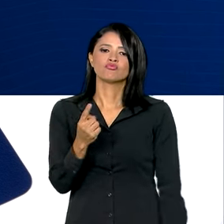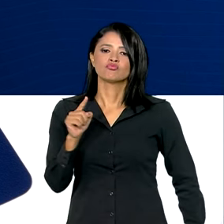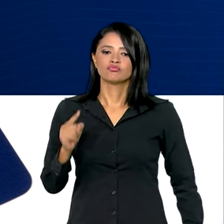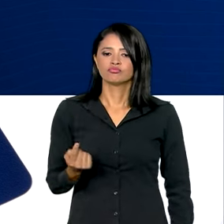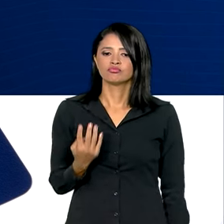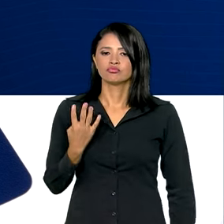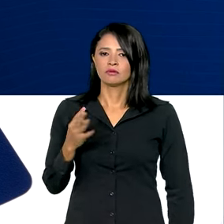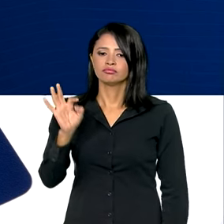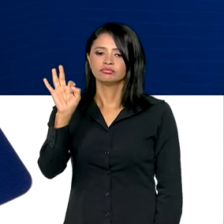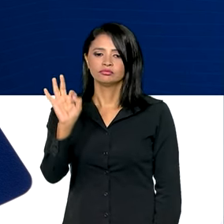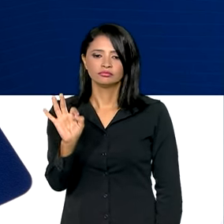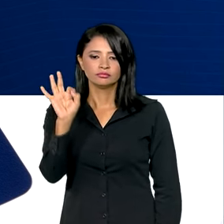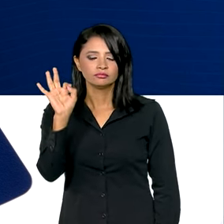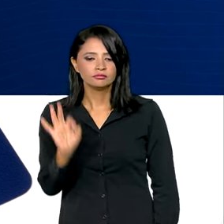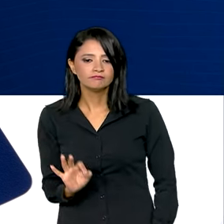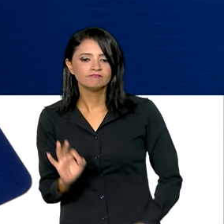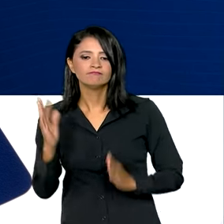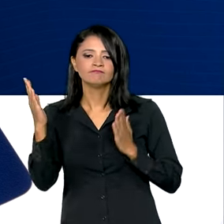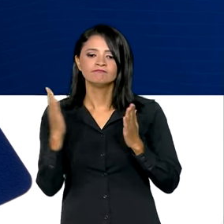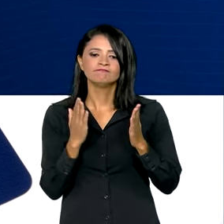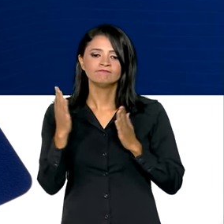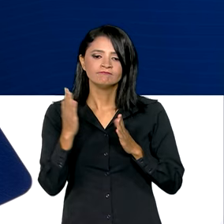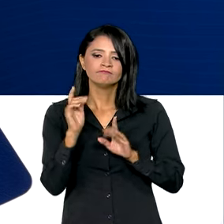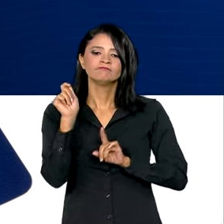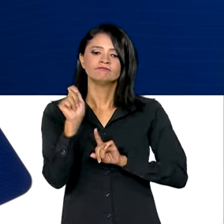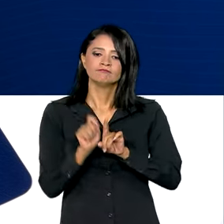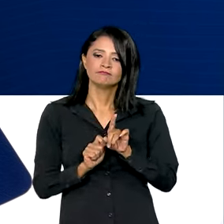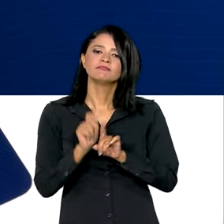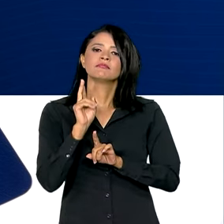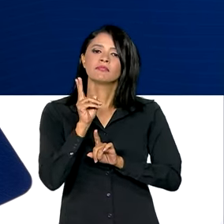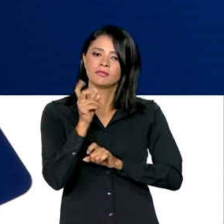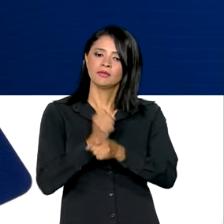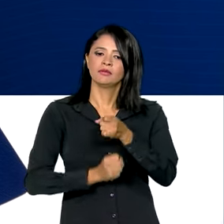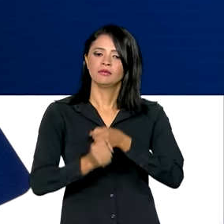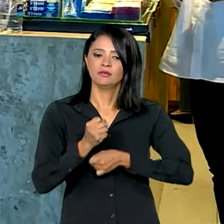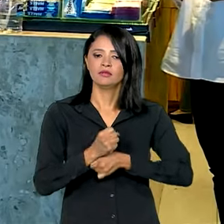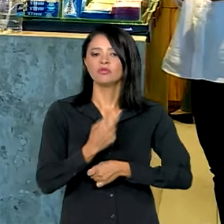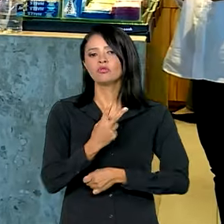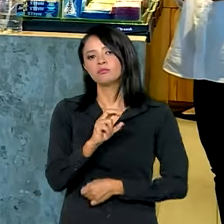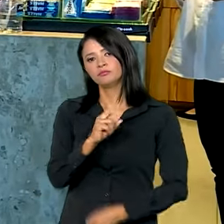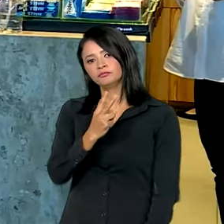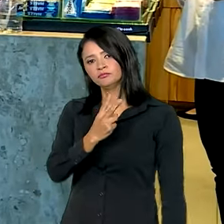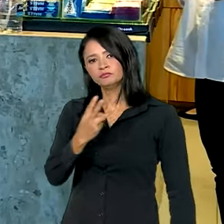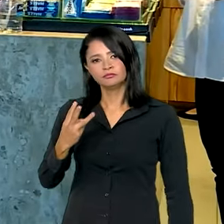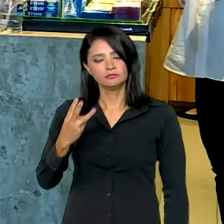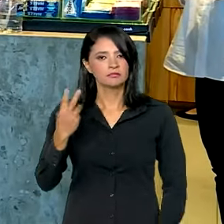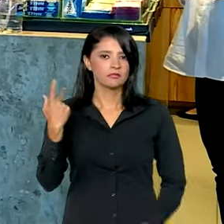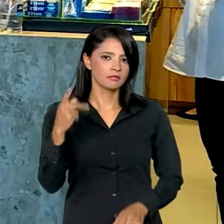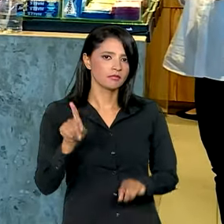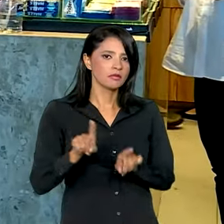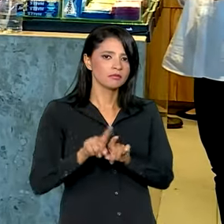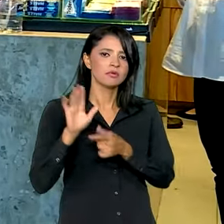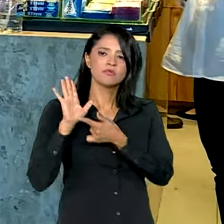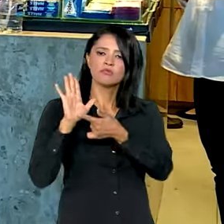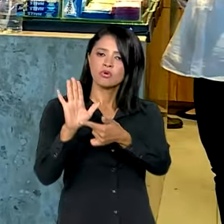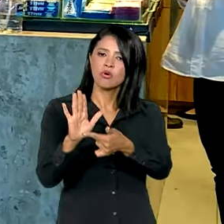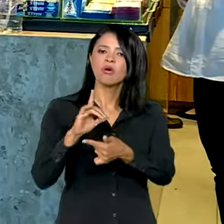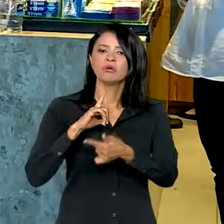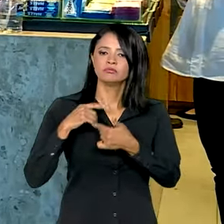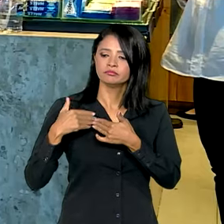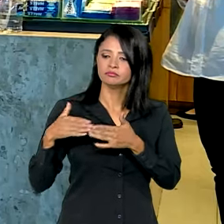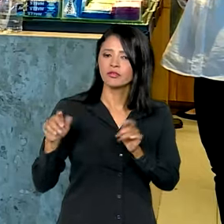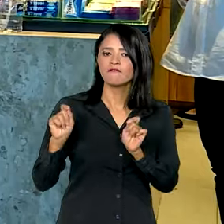,4% em comparação ao mesmo mês de 2023. Os dados também revelam que foram